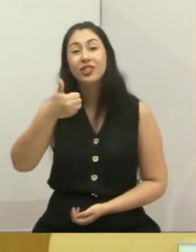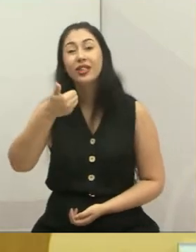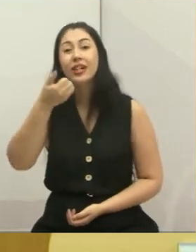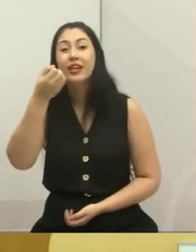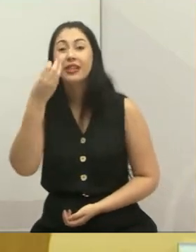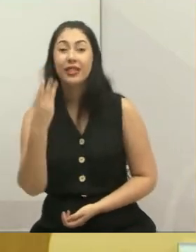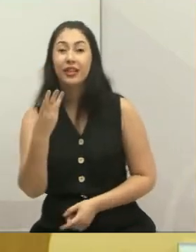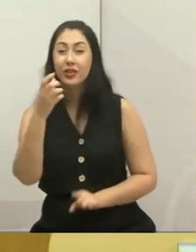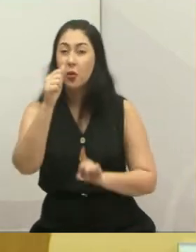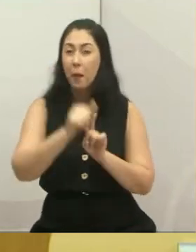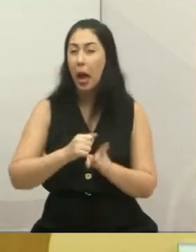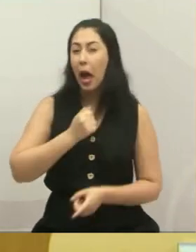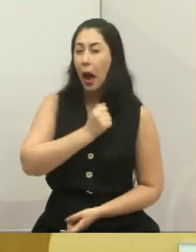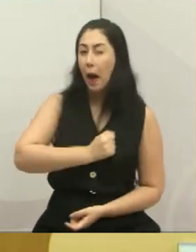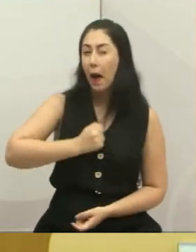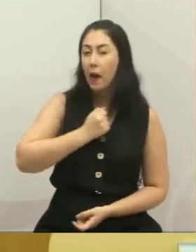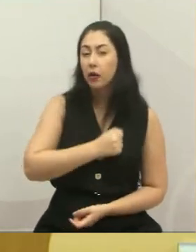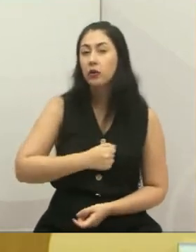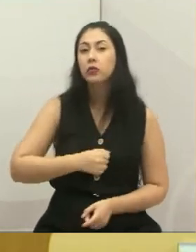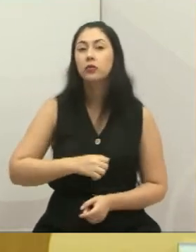de 2020,